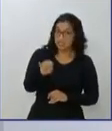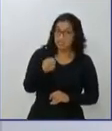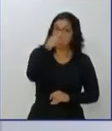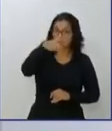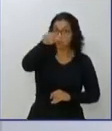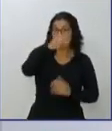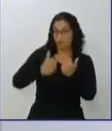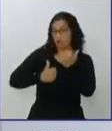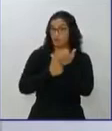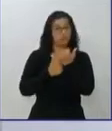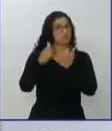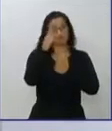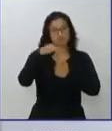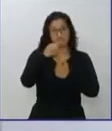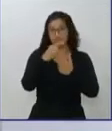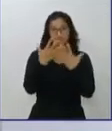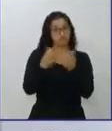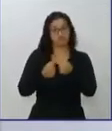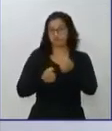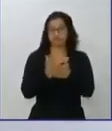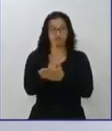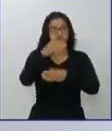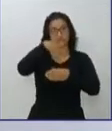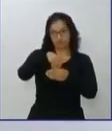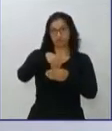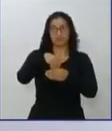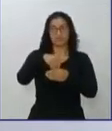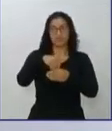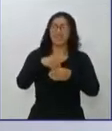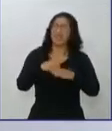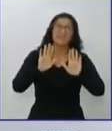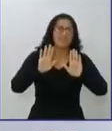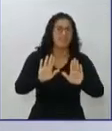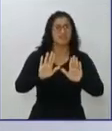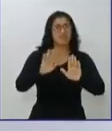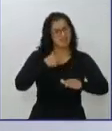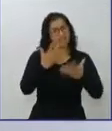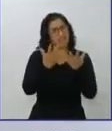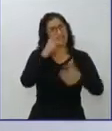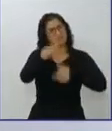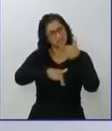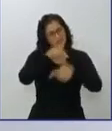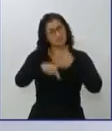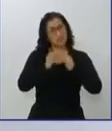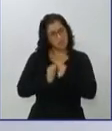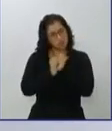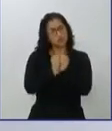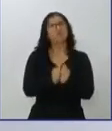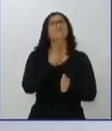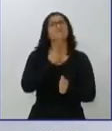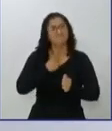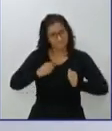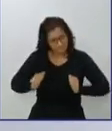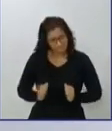Contar, nós vamos trabalhar juntos. Eu quero fazer um melhor governo para atender o seu município. Eu não vou olhar a cor da sua bandeira